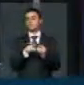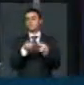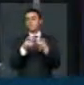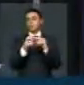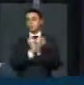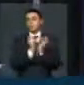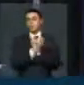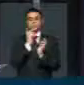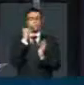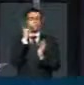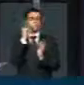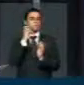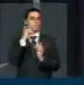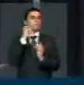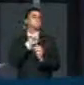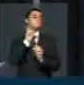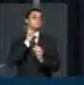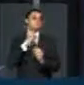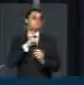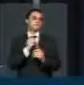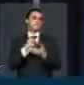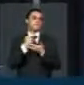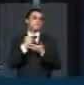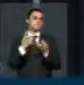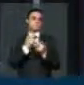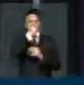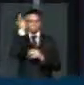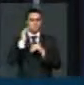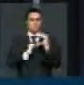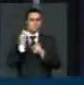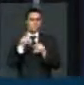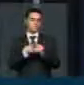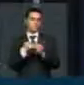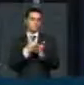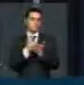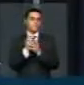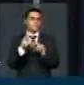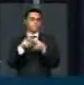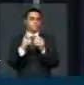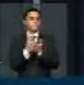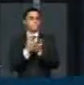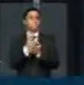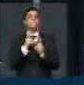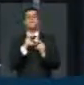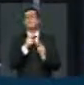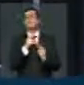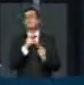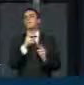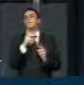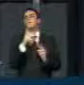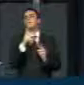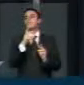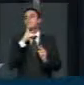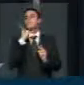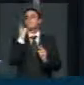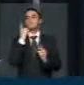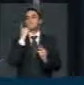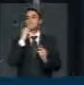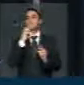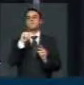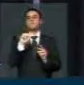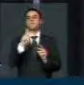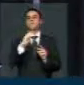apoio de muitas instituições e profissionais. Assim terá como coordenador técnico Marco Aurélio Cosi, delegado do Sindicato Nacional dos